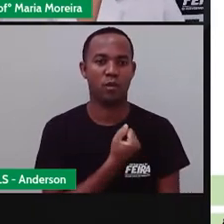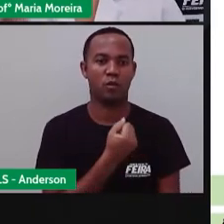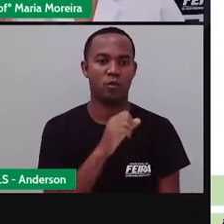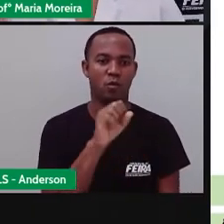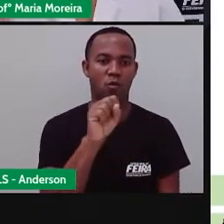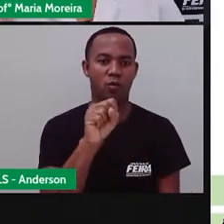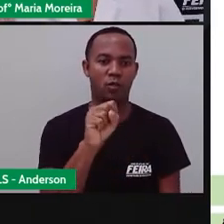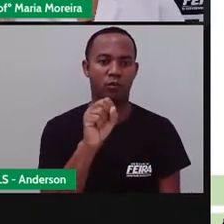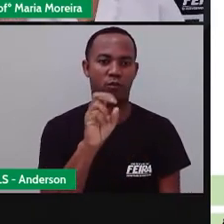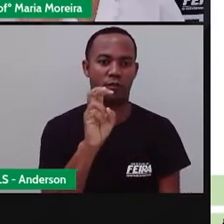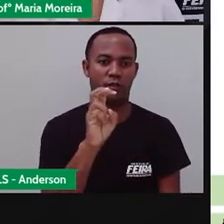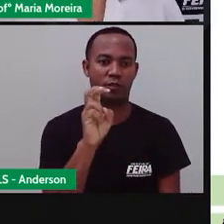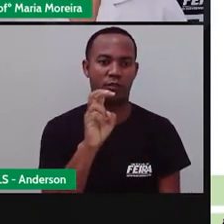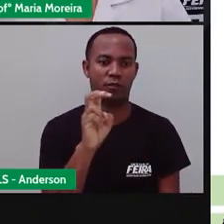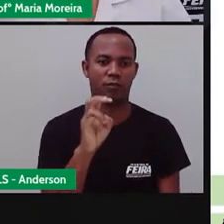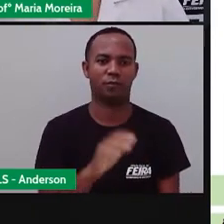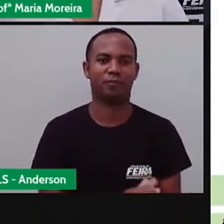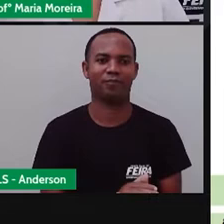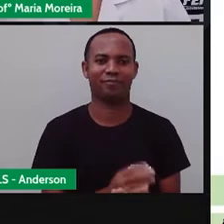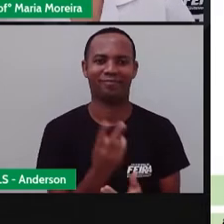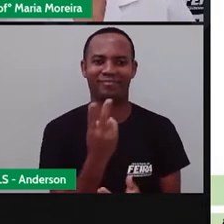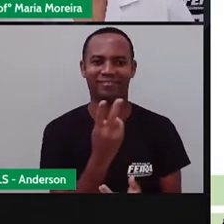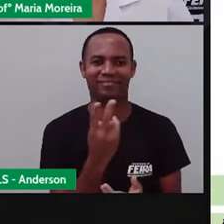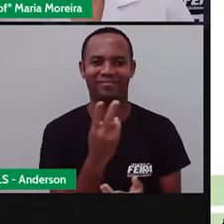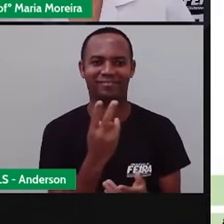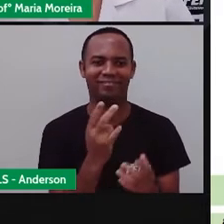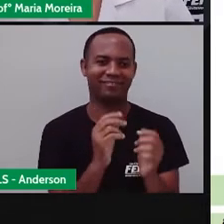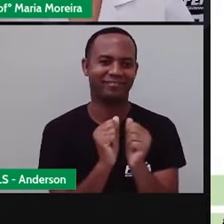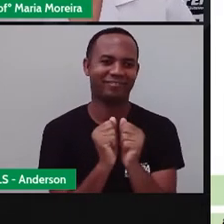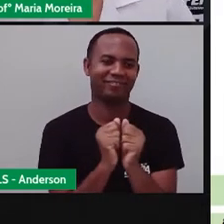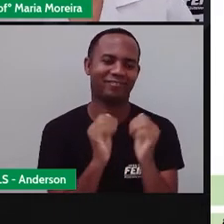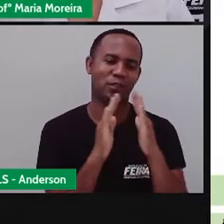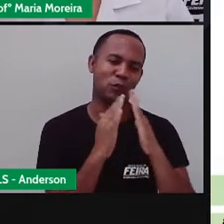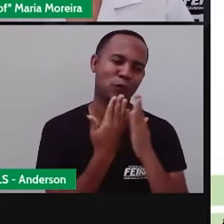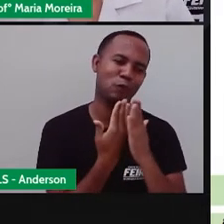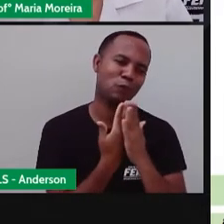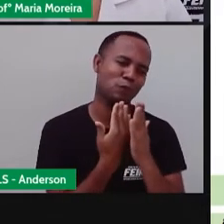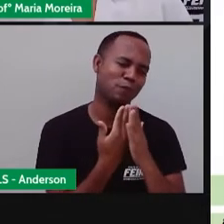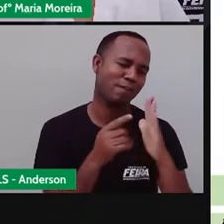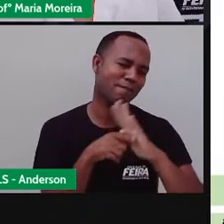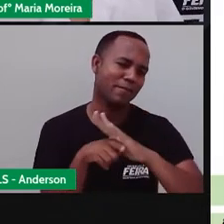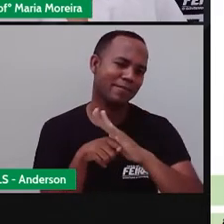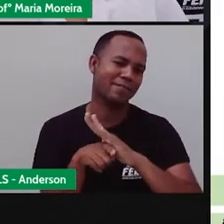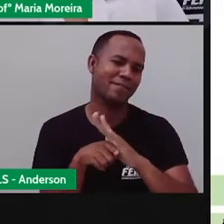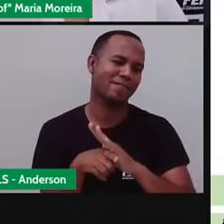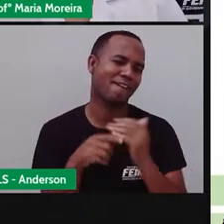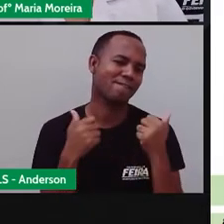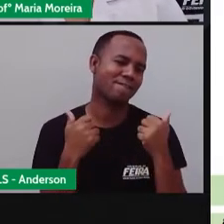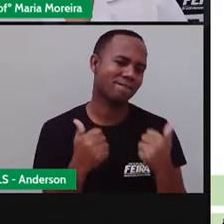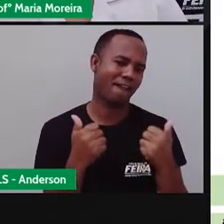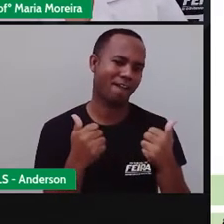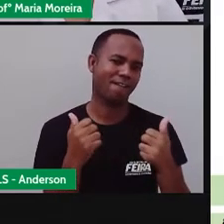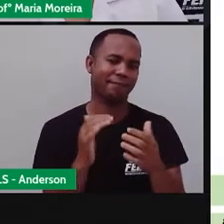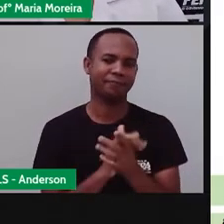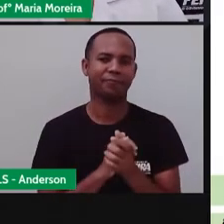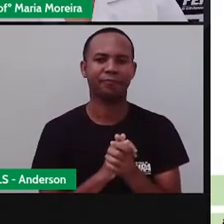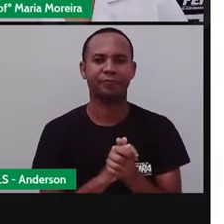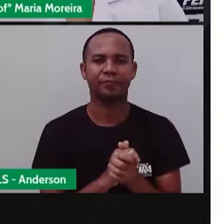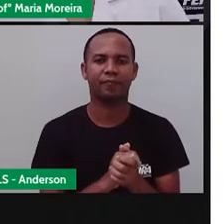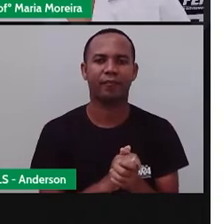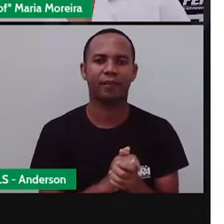aqui juntinhos para vocês em mais uma aula. Vamos lá? Vamos que vamos!